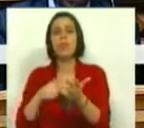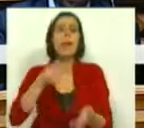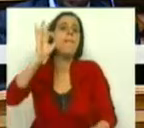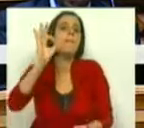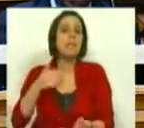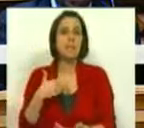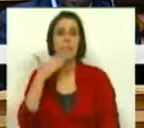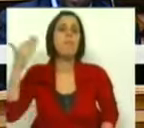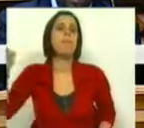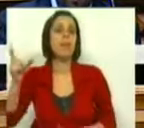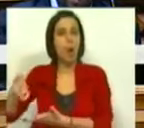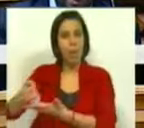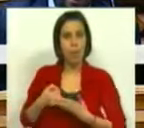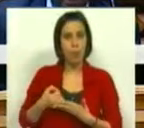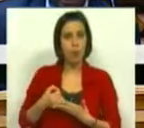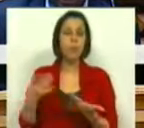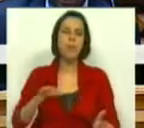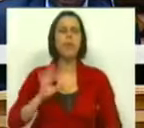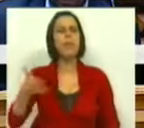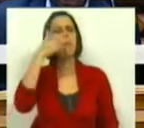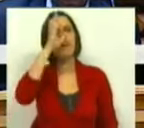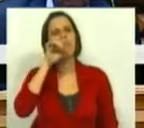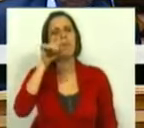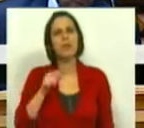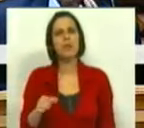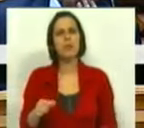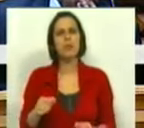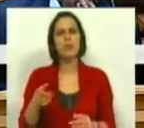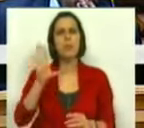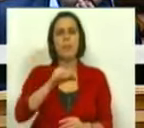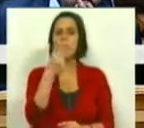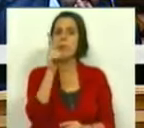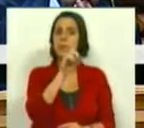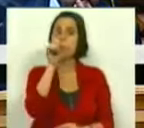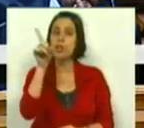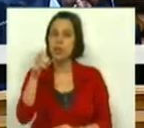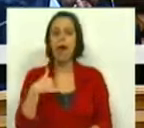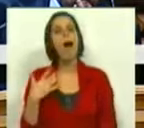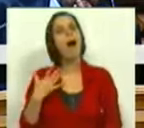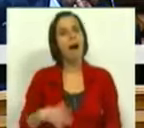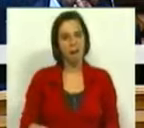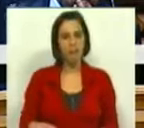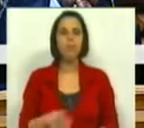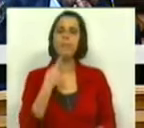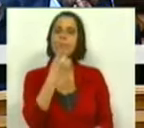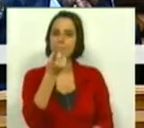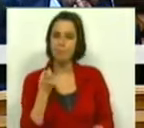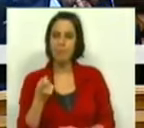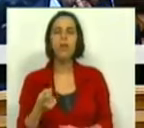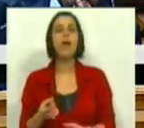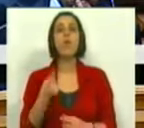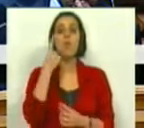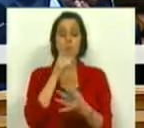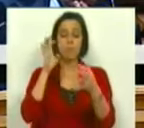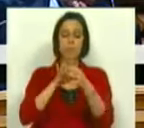necessidade de recorrer a esse apoio. Sr. Primeiro-Ministro, mais duas questões que gostaria de lhe colocar. Uma